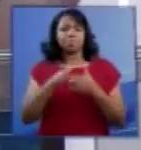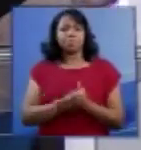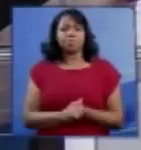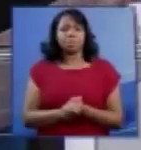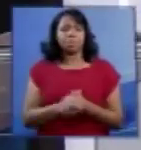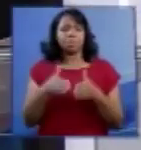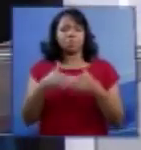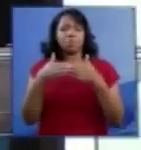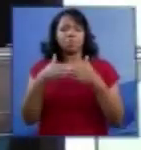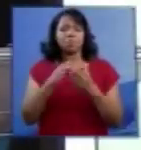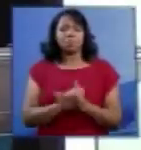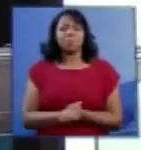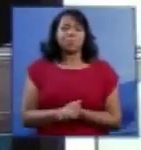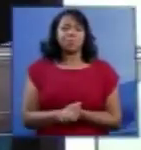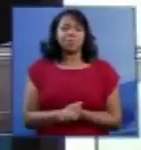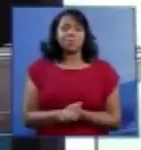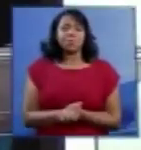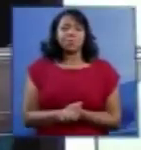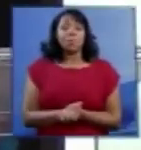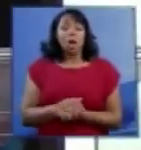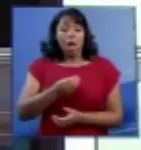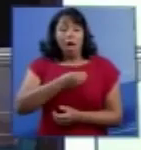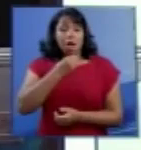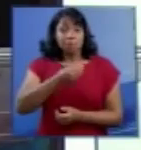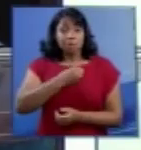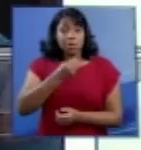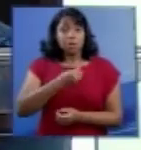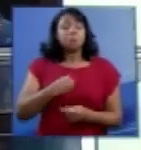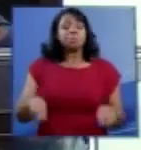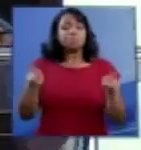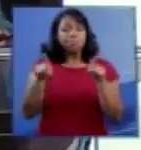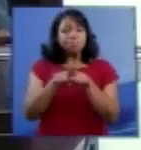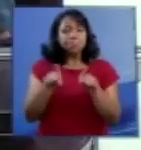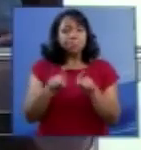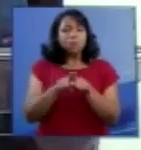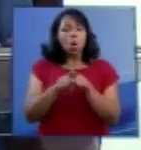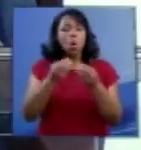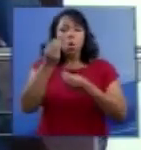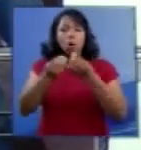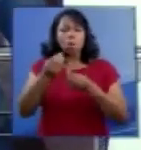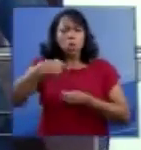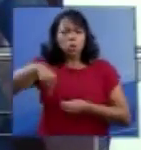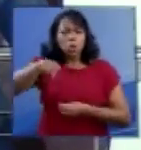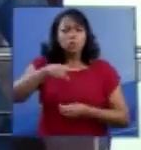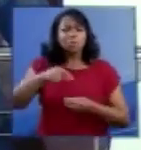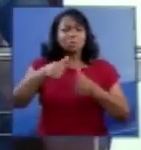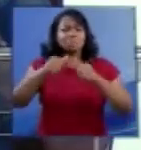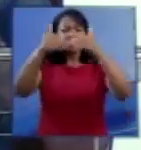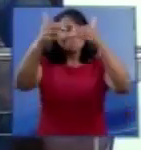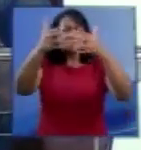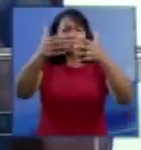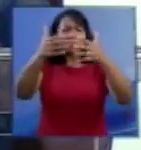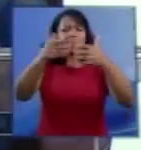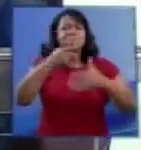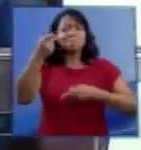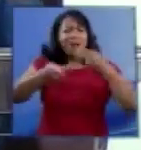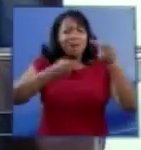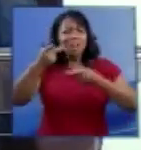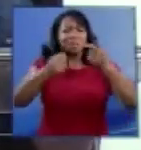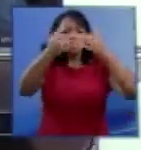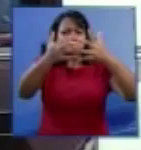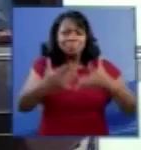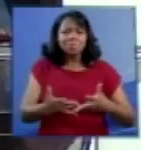Por favor. A vida, assim como nós estamos falando, é um bem outorgado.